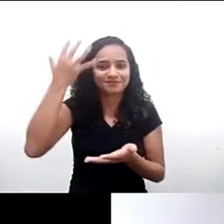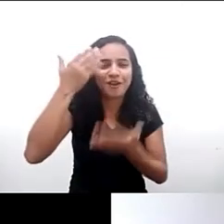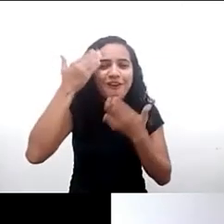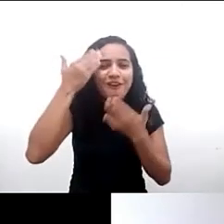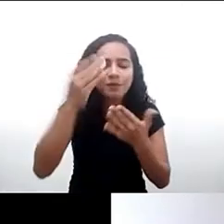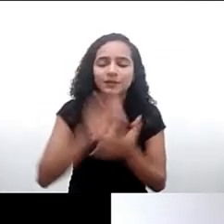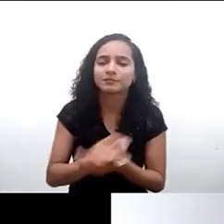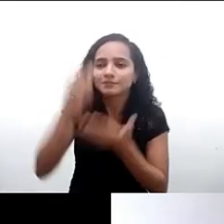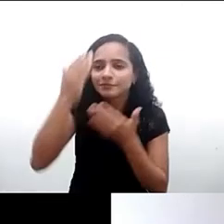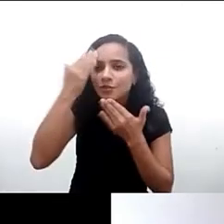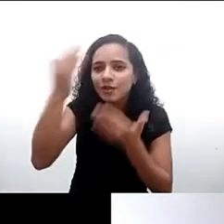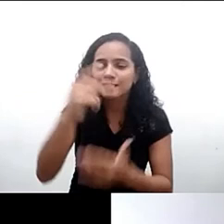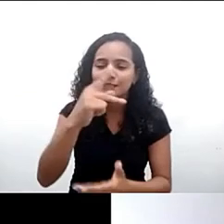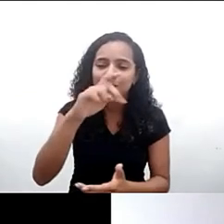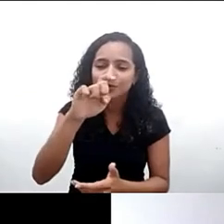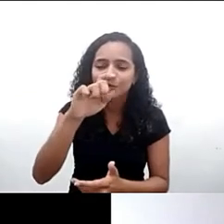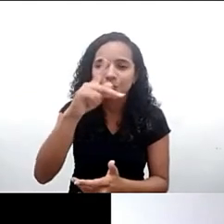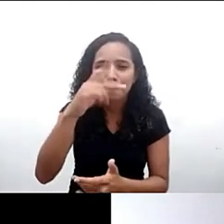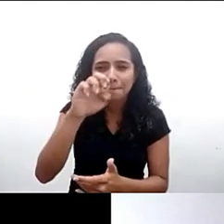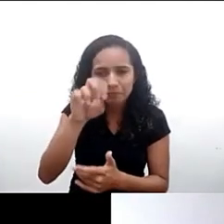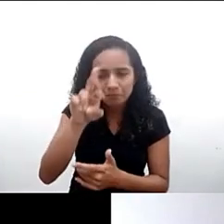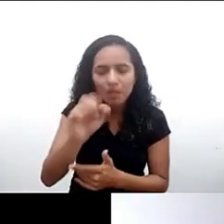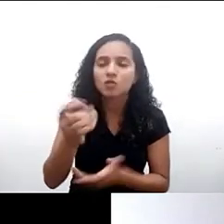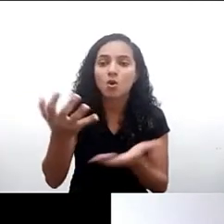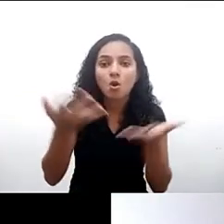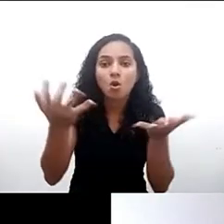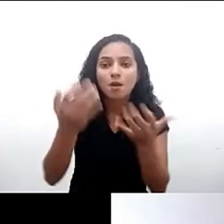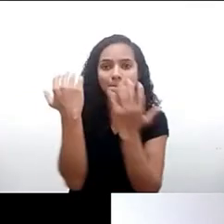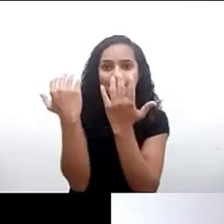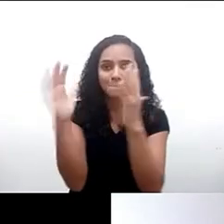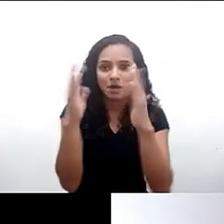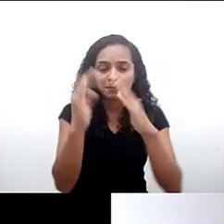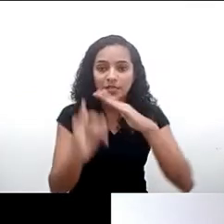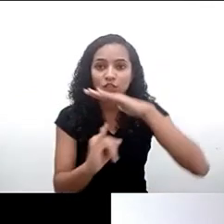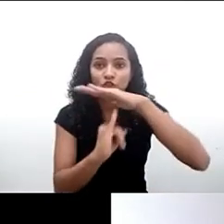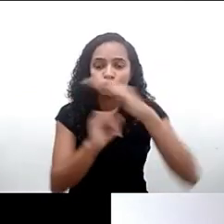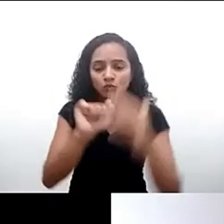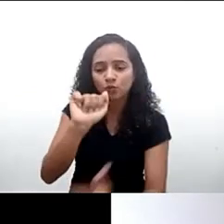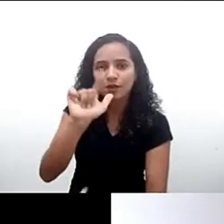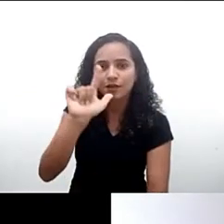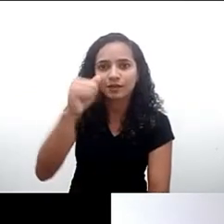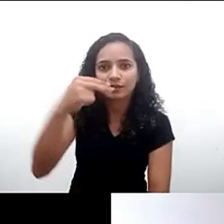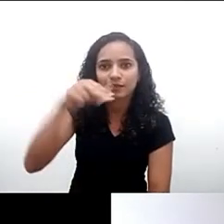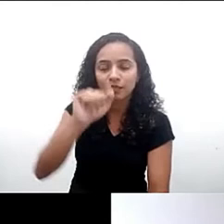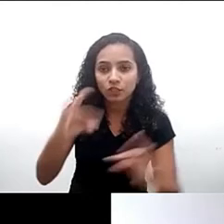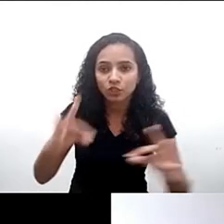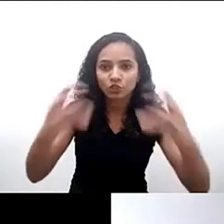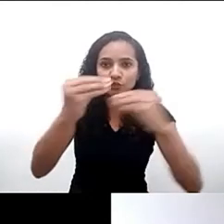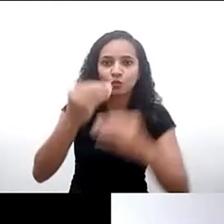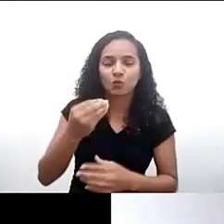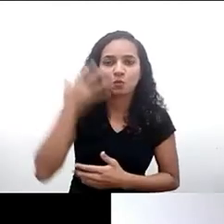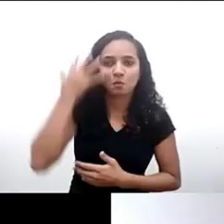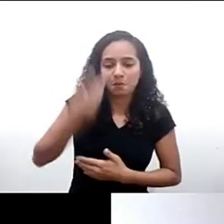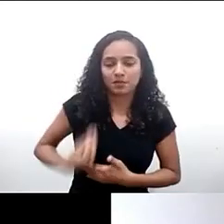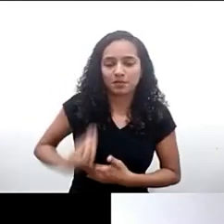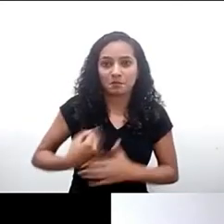agradeço Pedro queria aqui em primeiro lugar parabenizar aqui ao Instituto Alana a todos aqueles que participaram desse importante documento